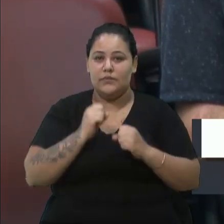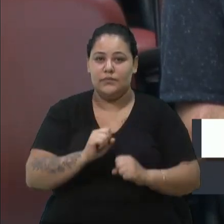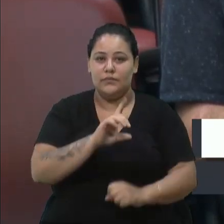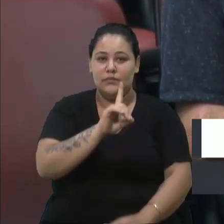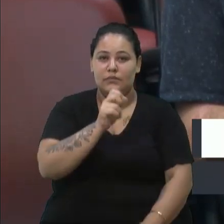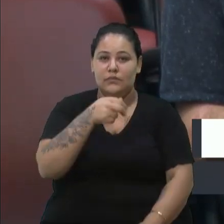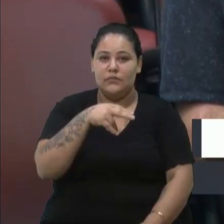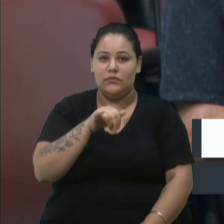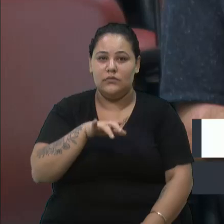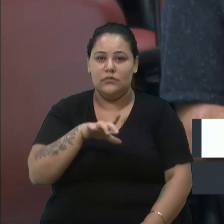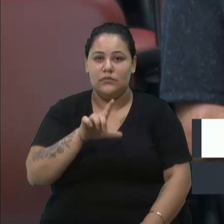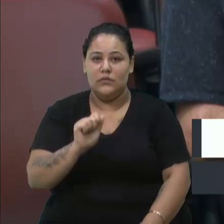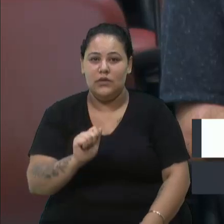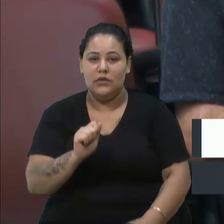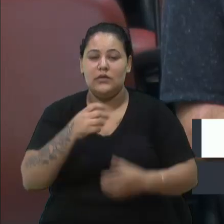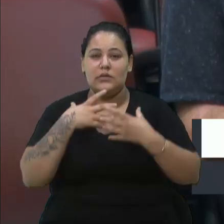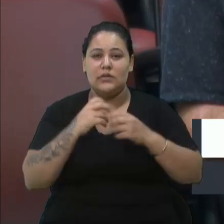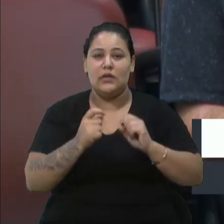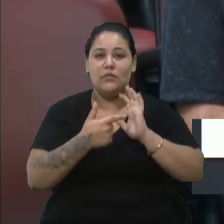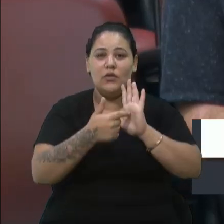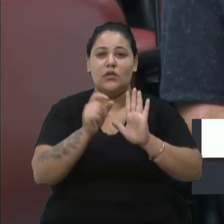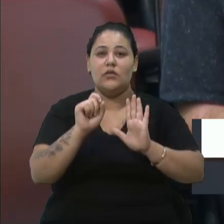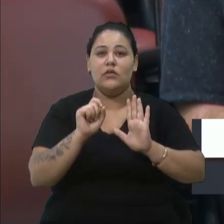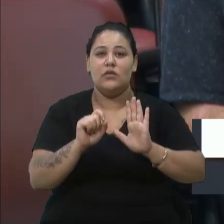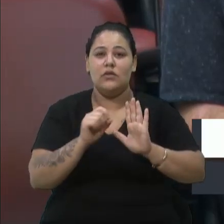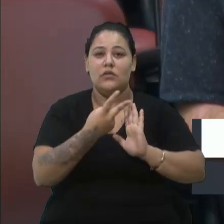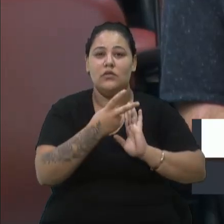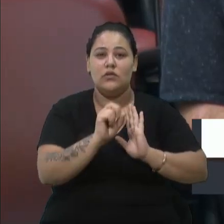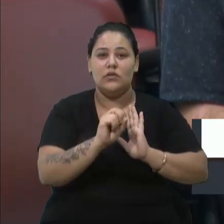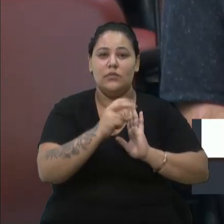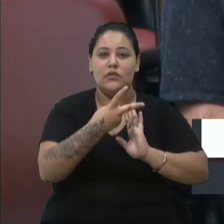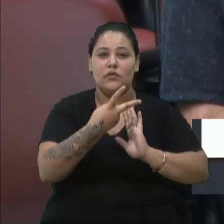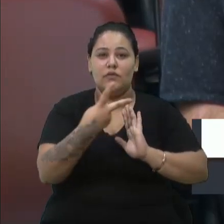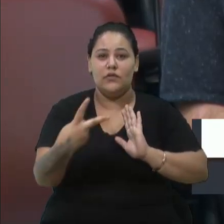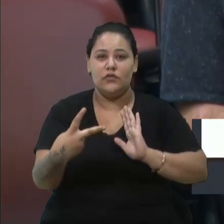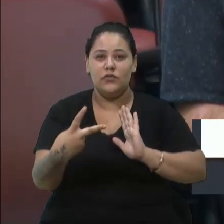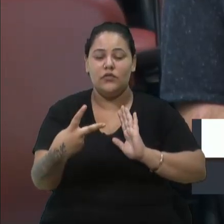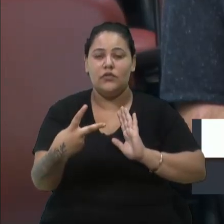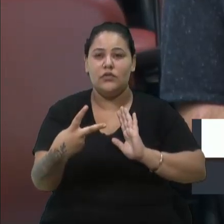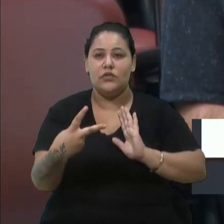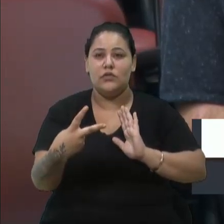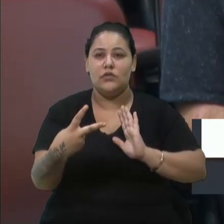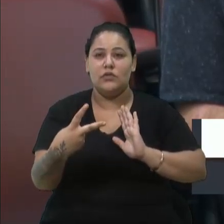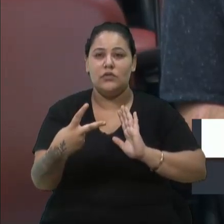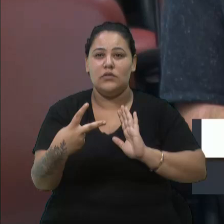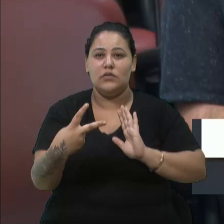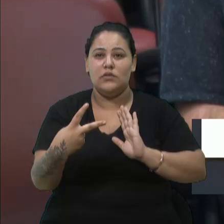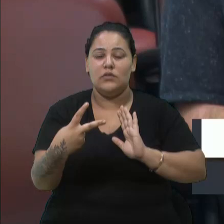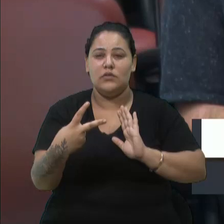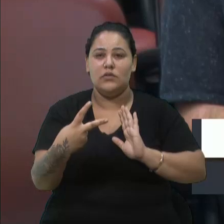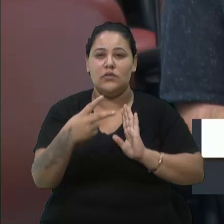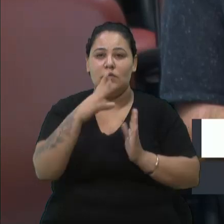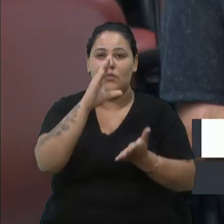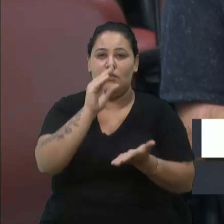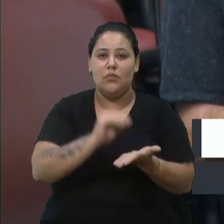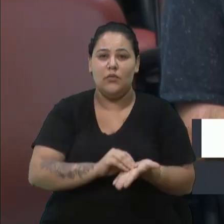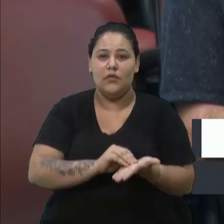a nossa secretária, aponta que no ano 2022, foram um déficit de